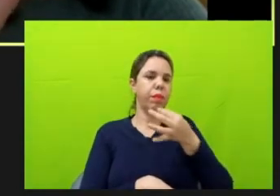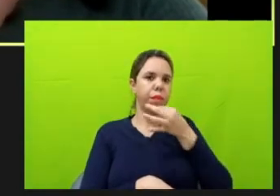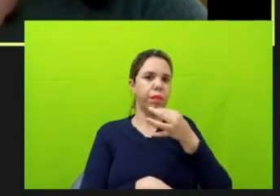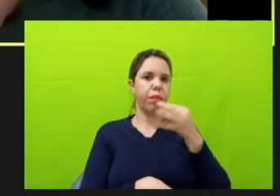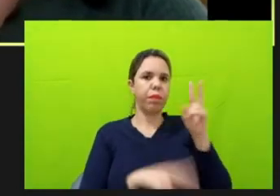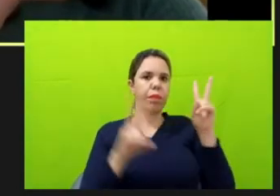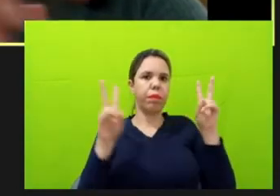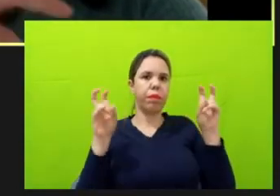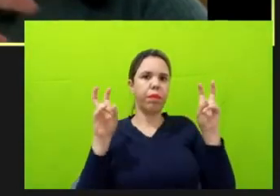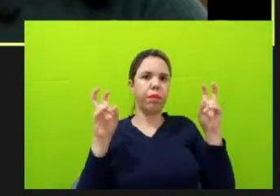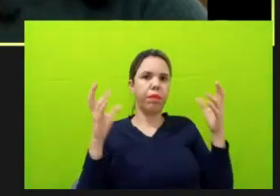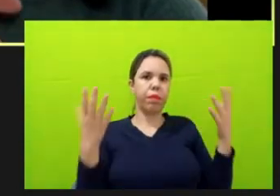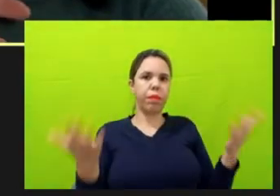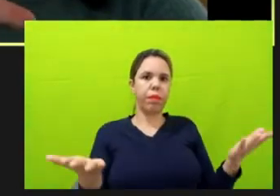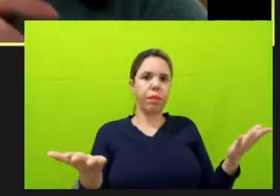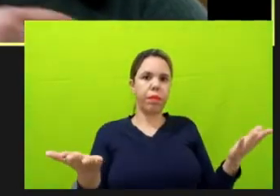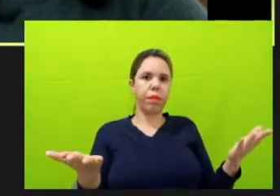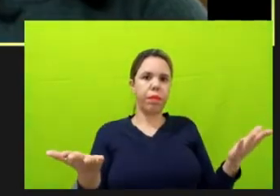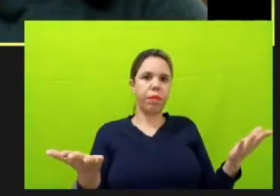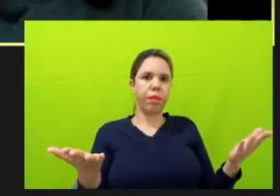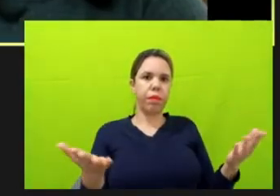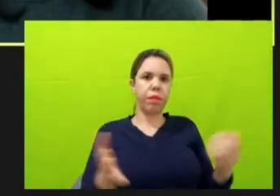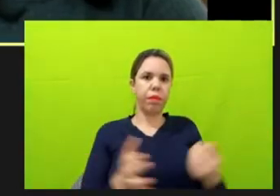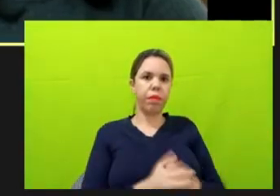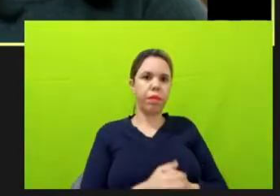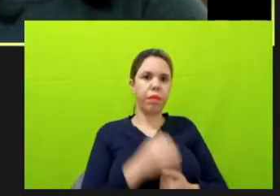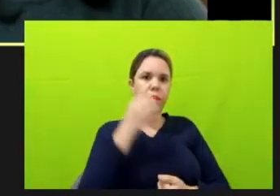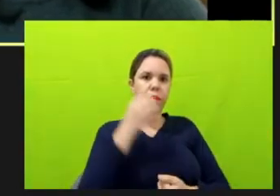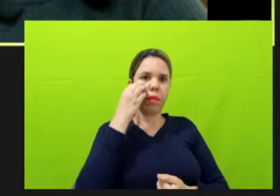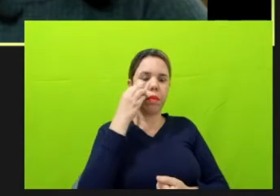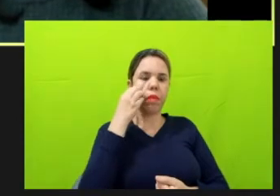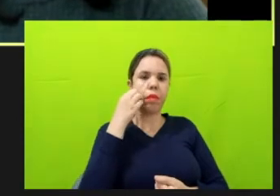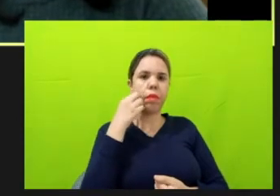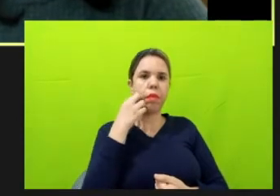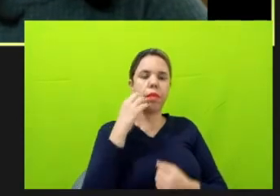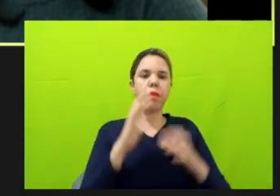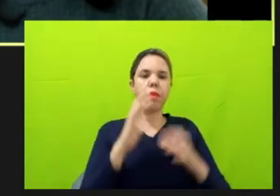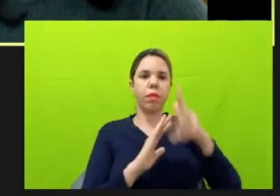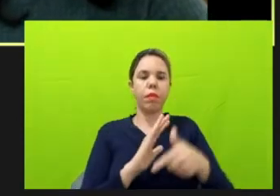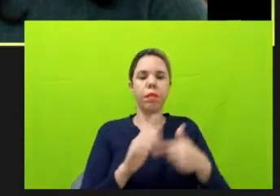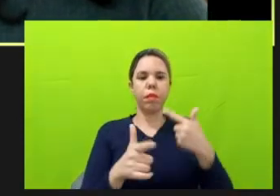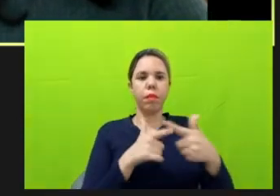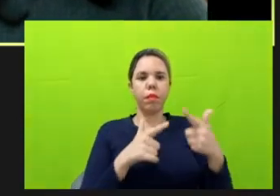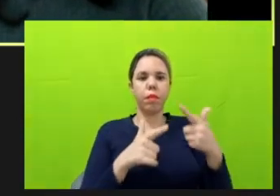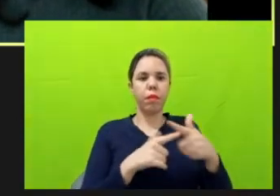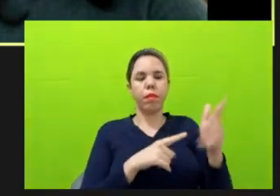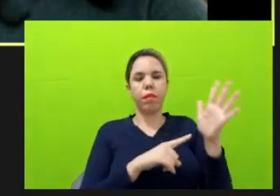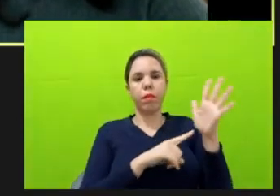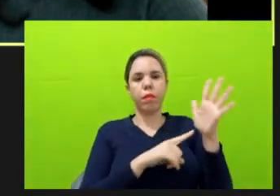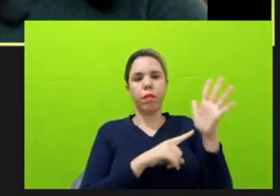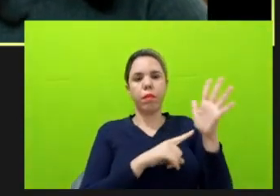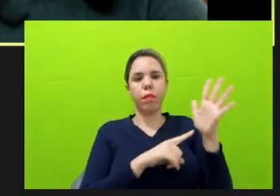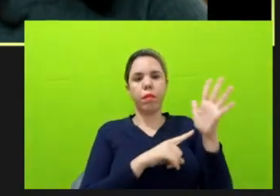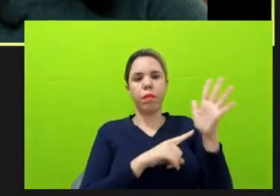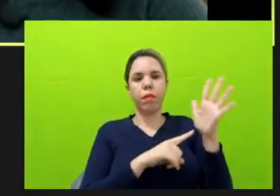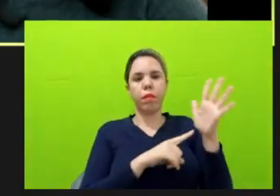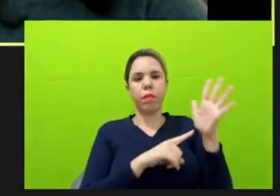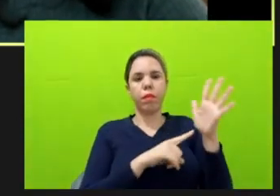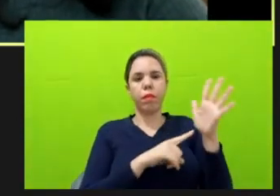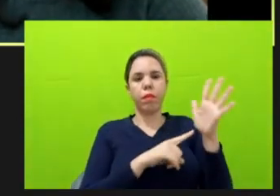de racismo ambiental, que a gente percebe, talvez, com maior gravidade, que é esse apagamento